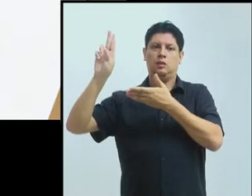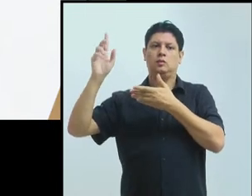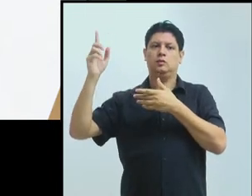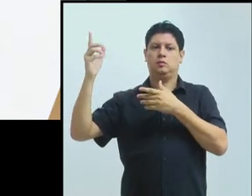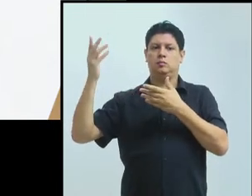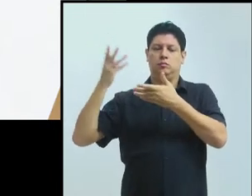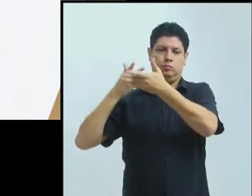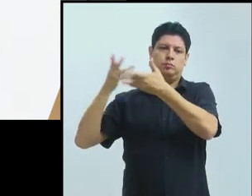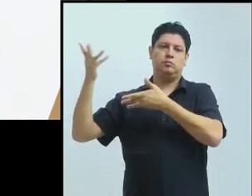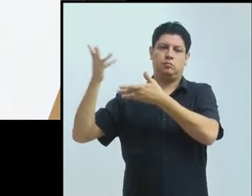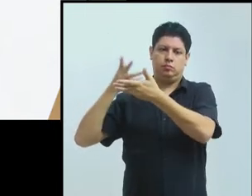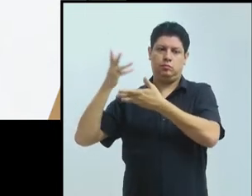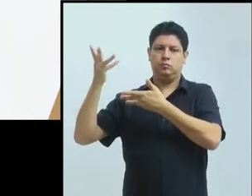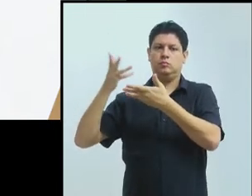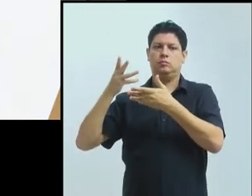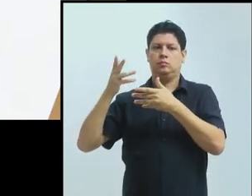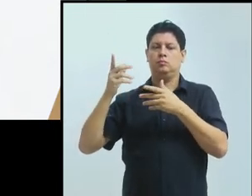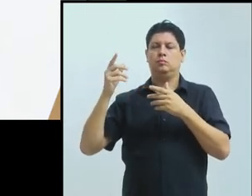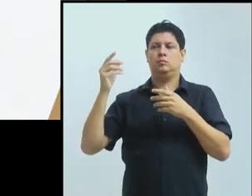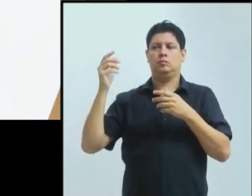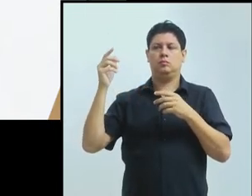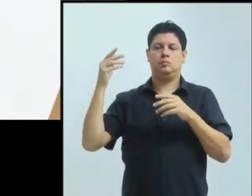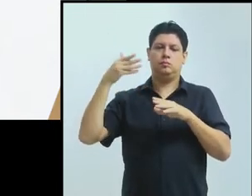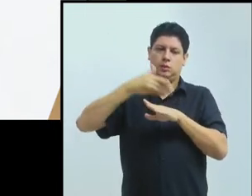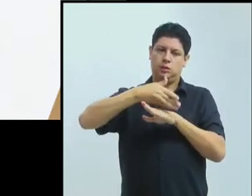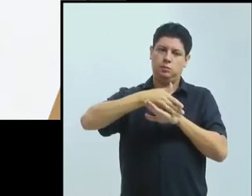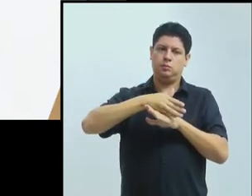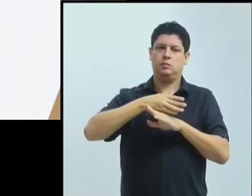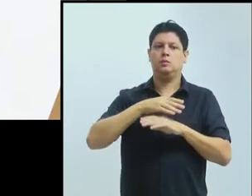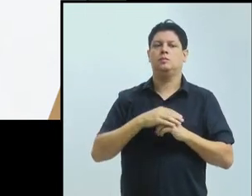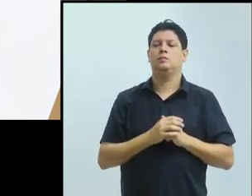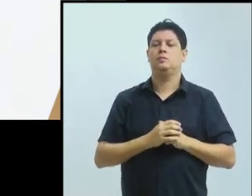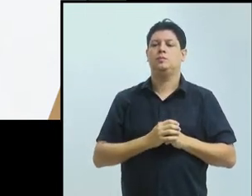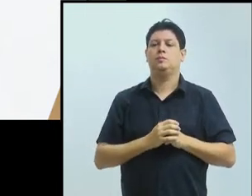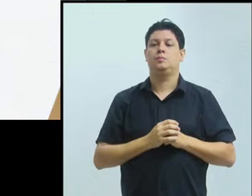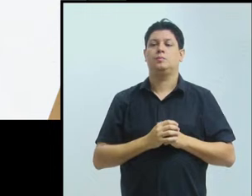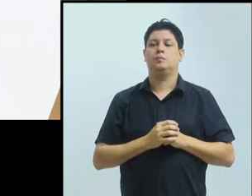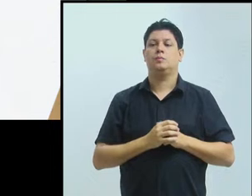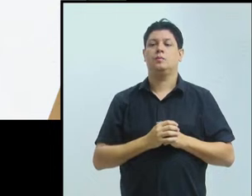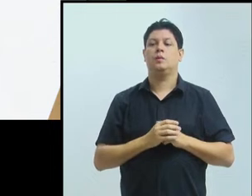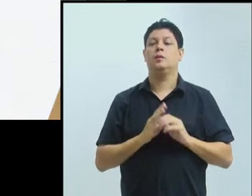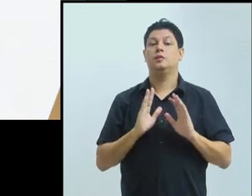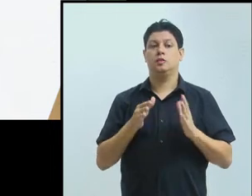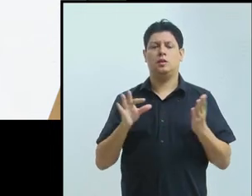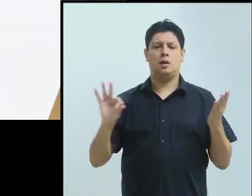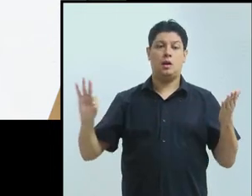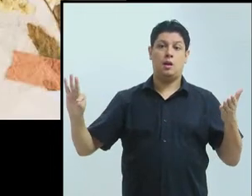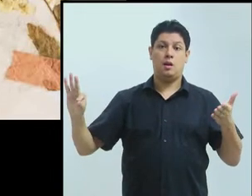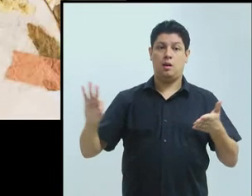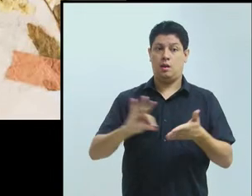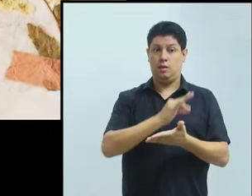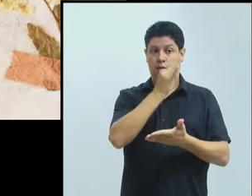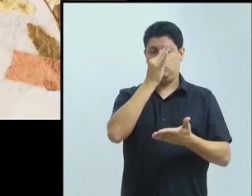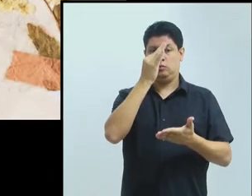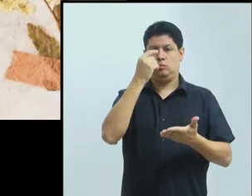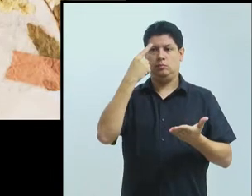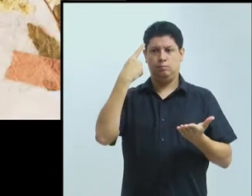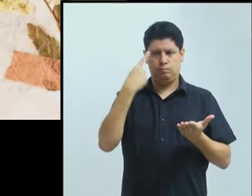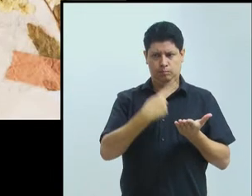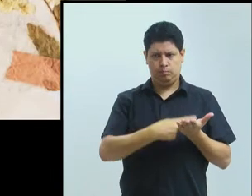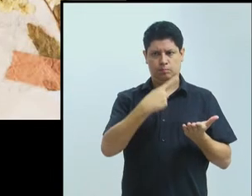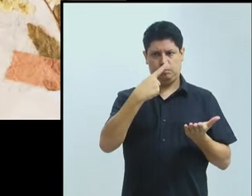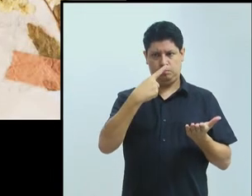quando a gente assinou o acordo... Pode passar. Quando a gente assinou o